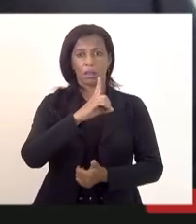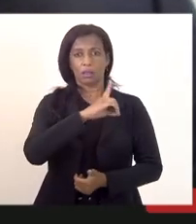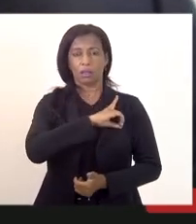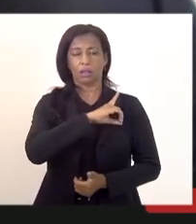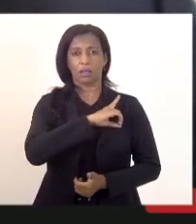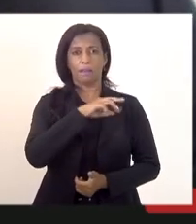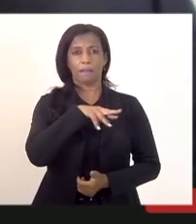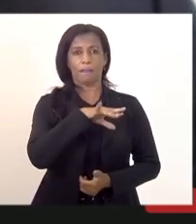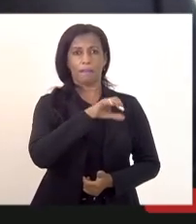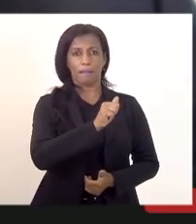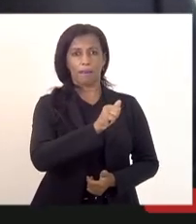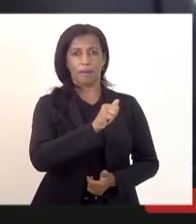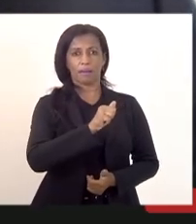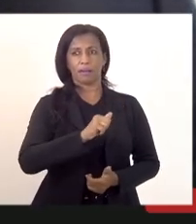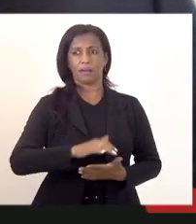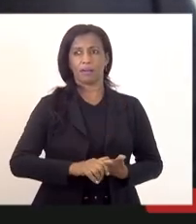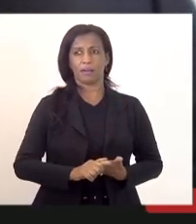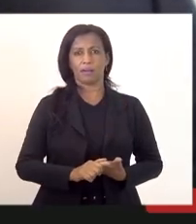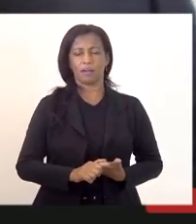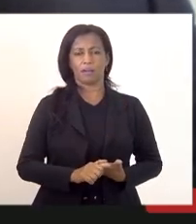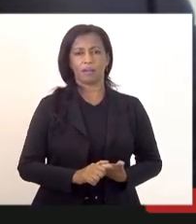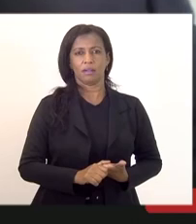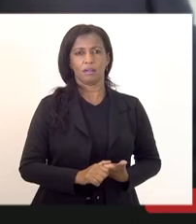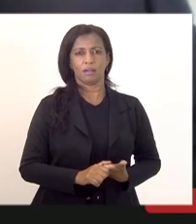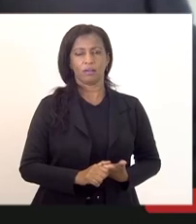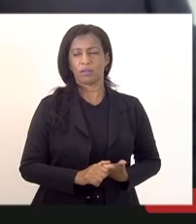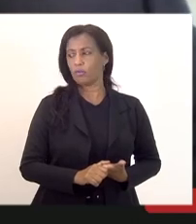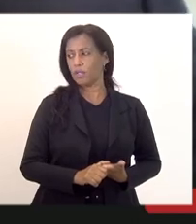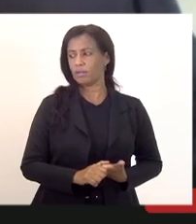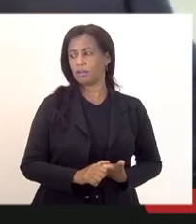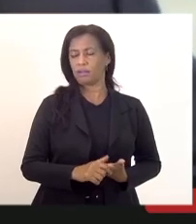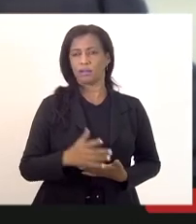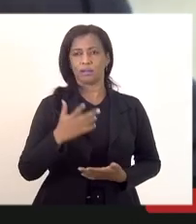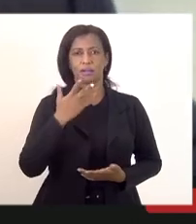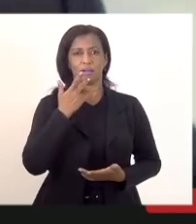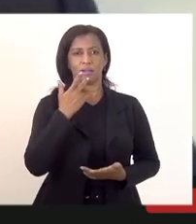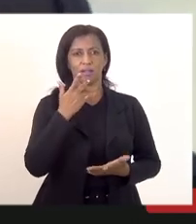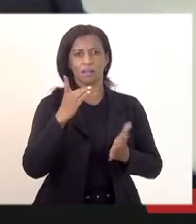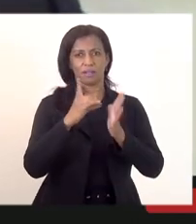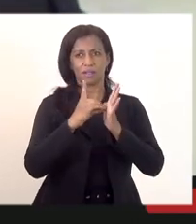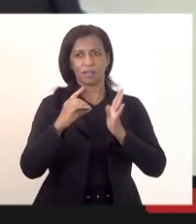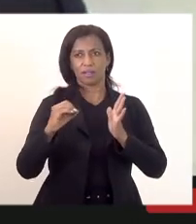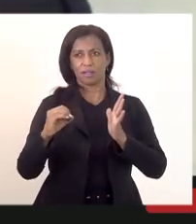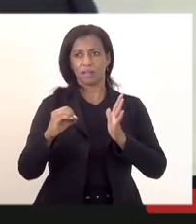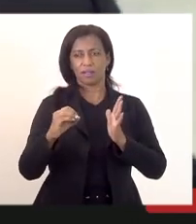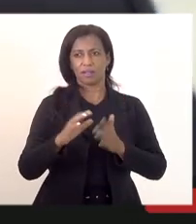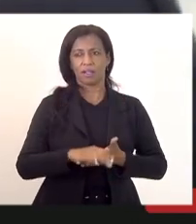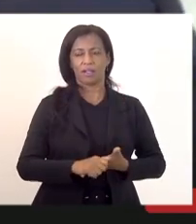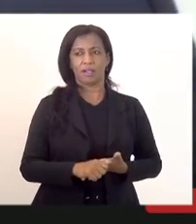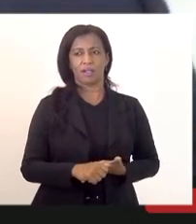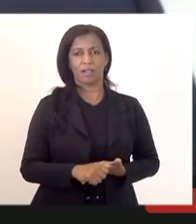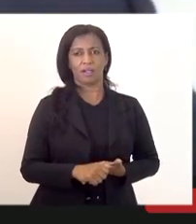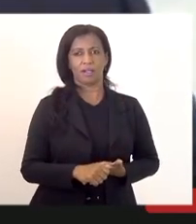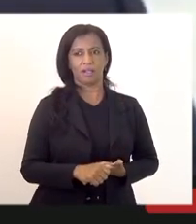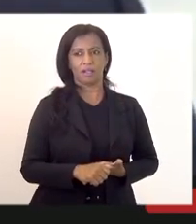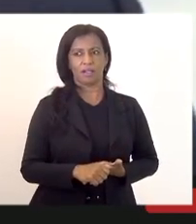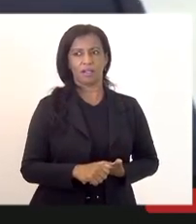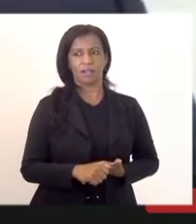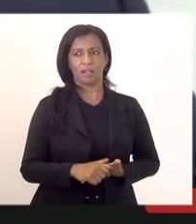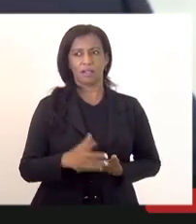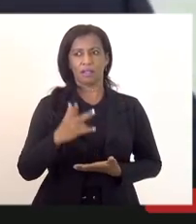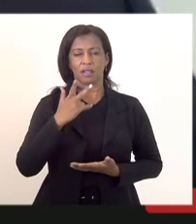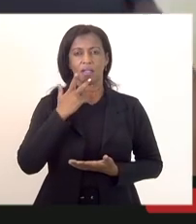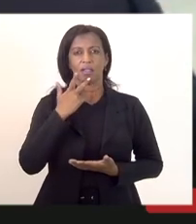Marcelo policial militar deputado estadual e do Charles que a gente vai dar um encaminhamento e uma solução para essa casa do CFSD 2014